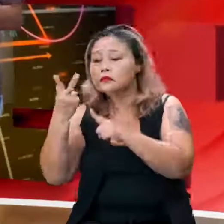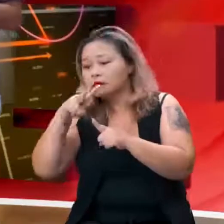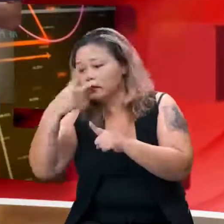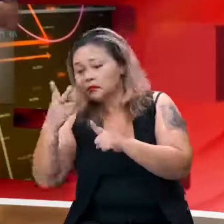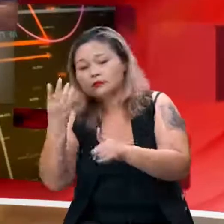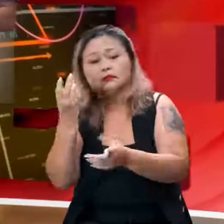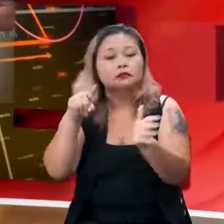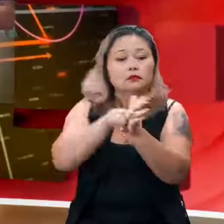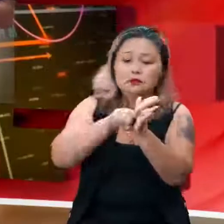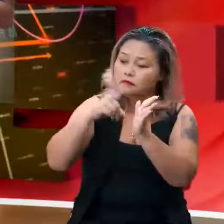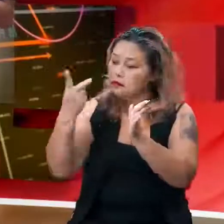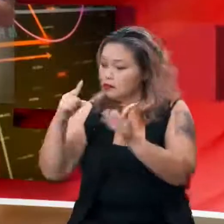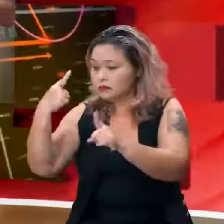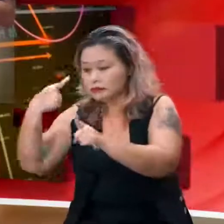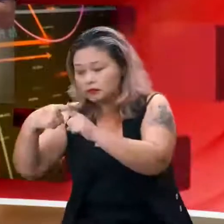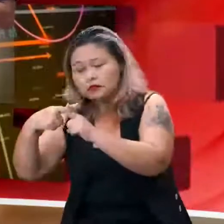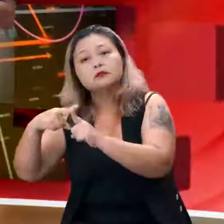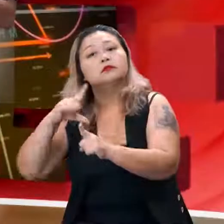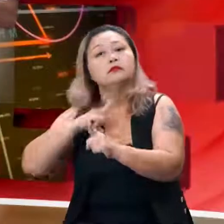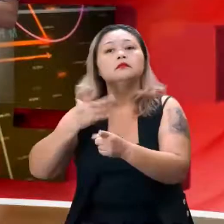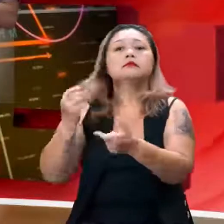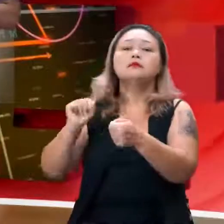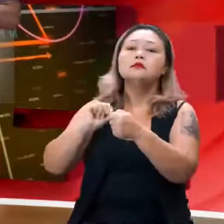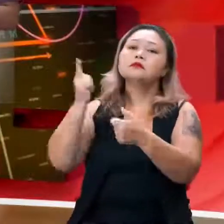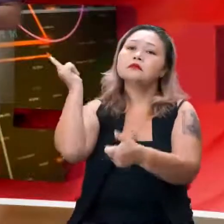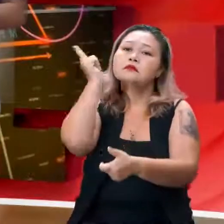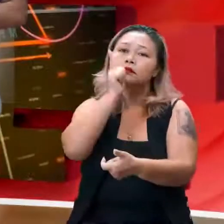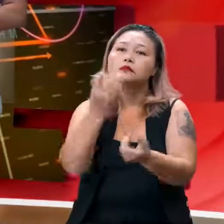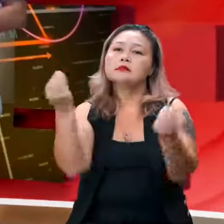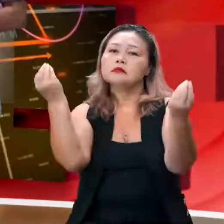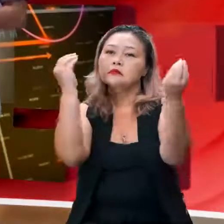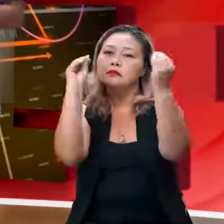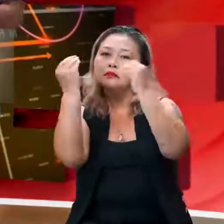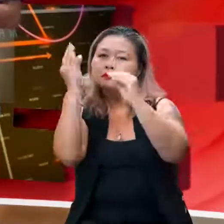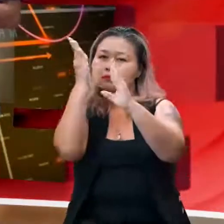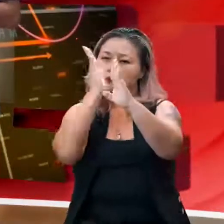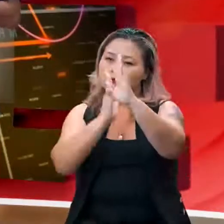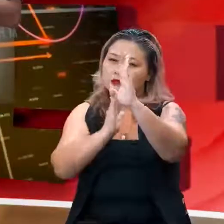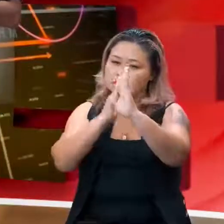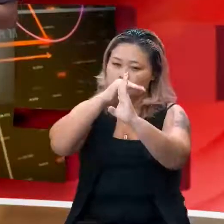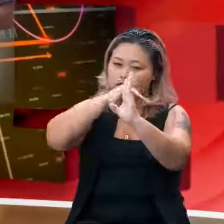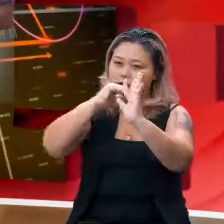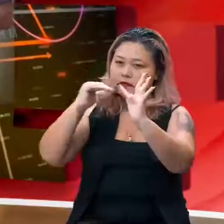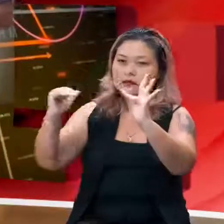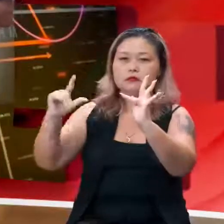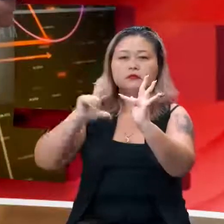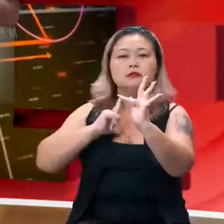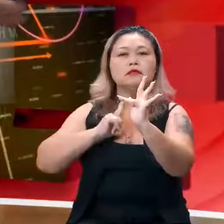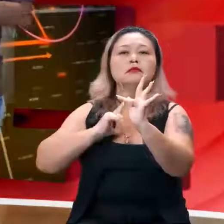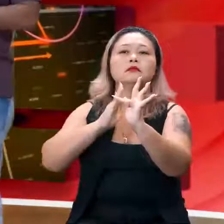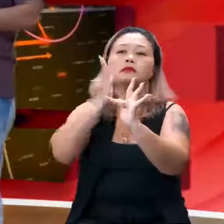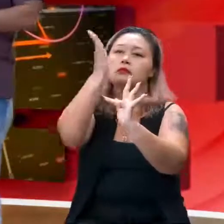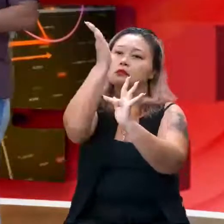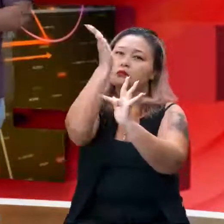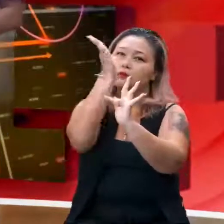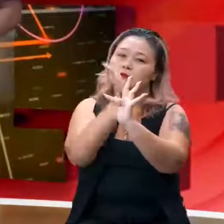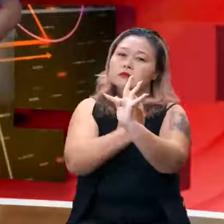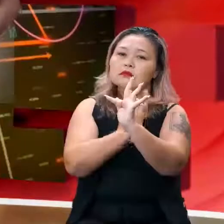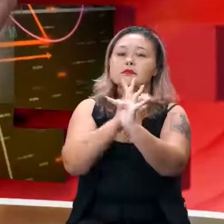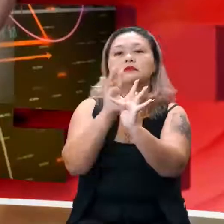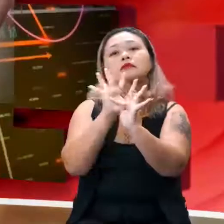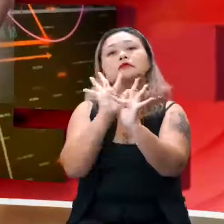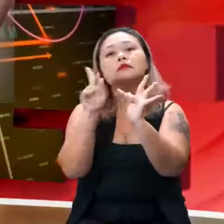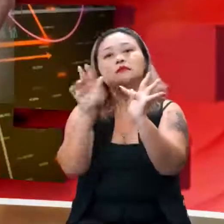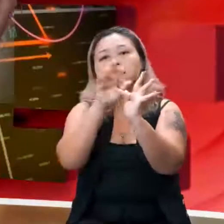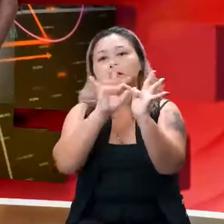zero e dois positivos. Também conseguiu colocar aí os pontos no gráfico e traçar a nossa reta, que para a função afim, o